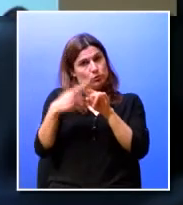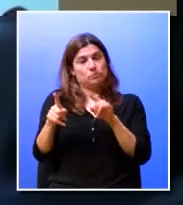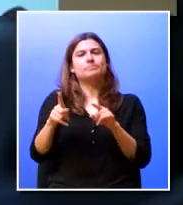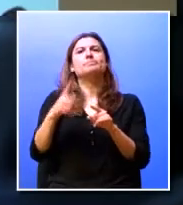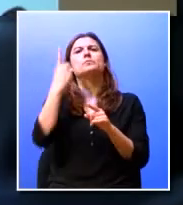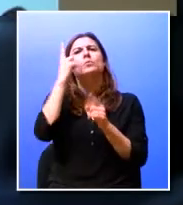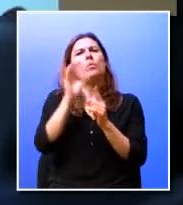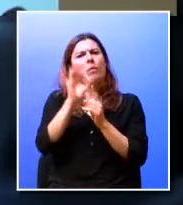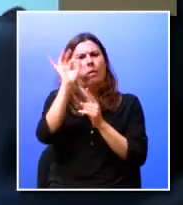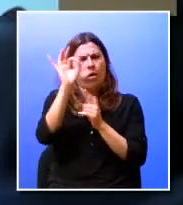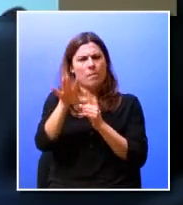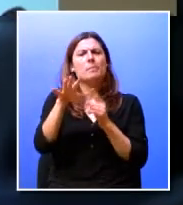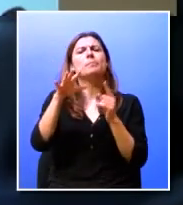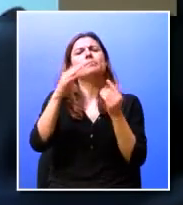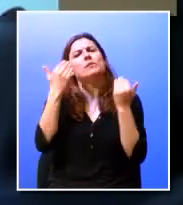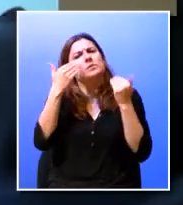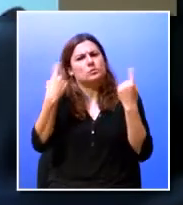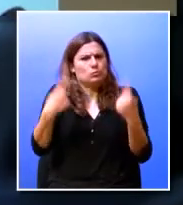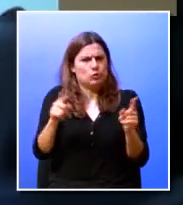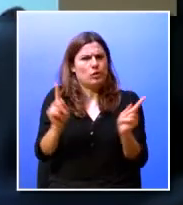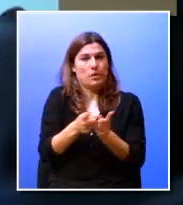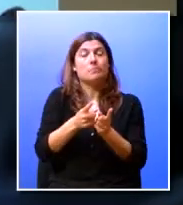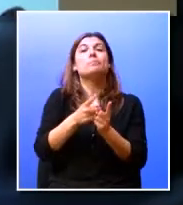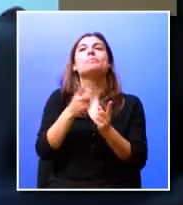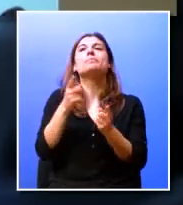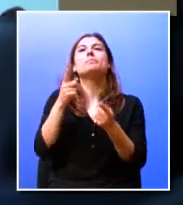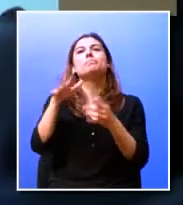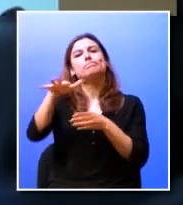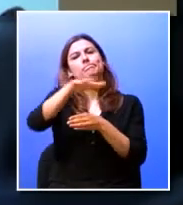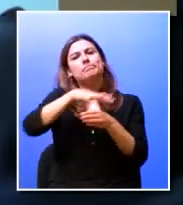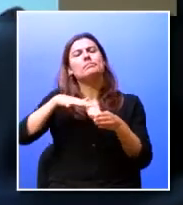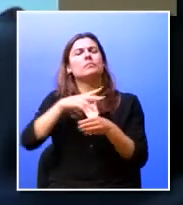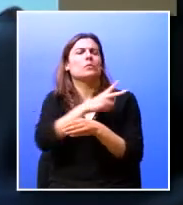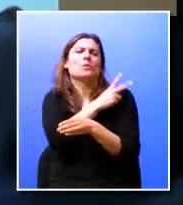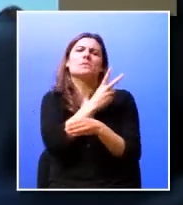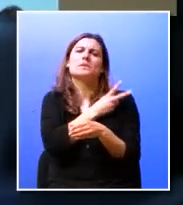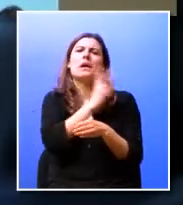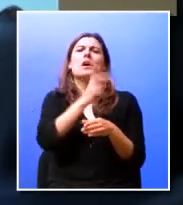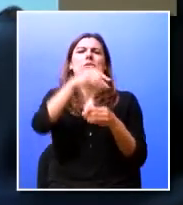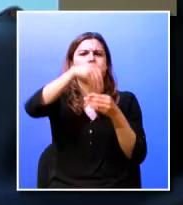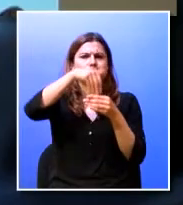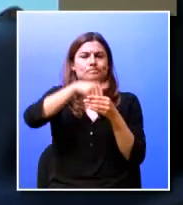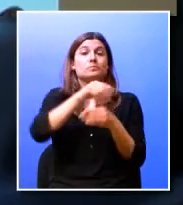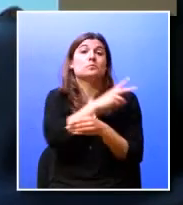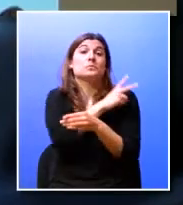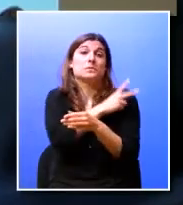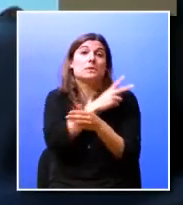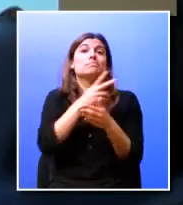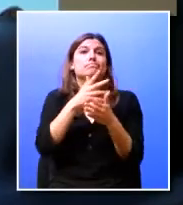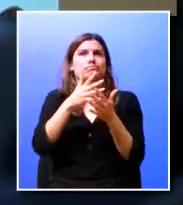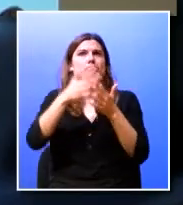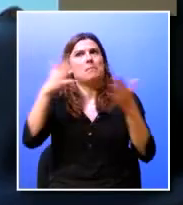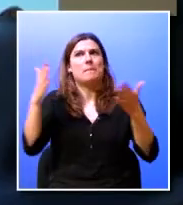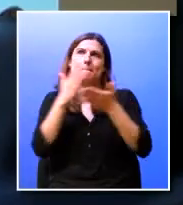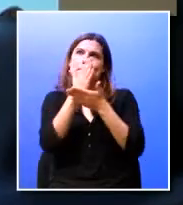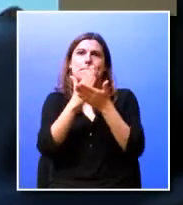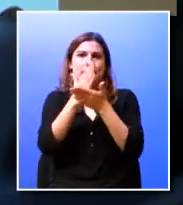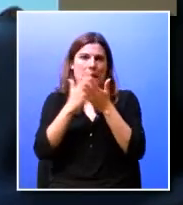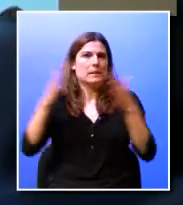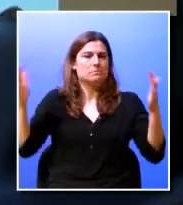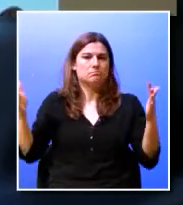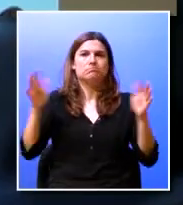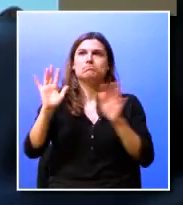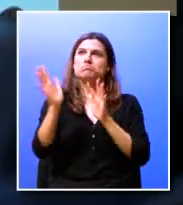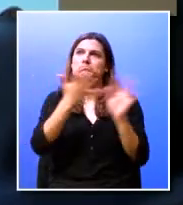uma pequena nota relativamente àquilo que é a dimensão da Universidade estamos a falar de uma Universidade de média dimensão com qualquer